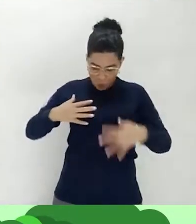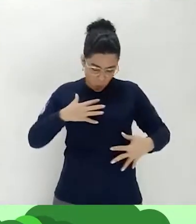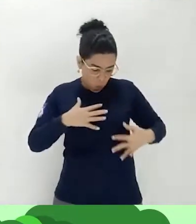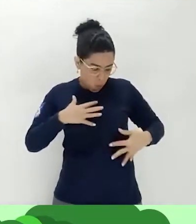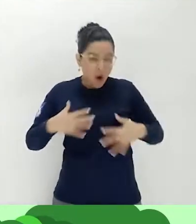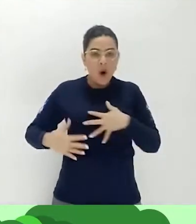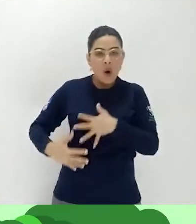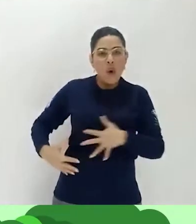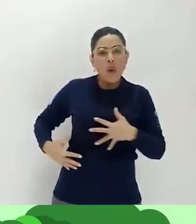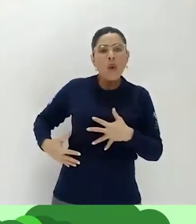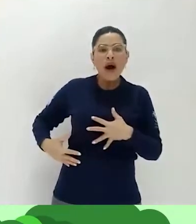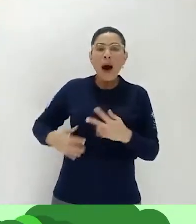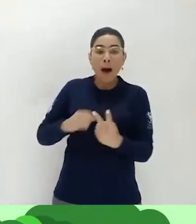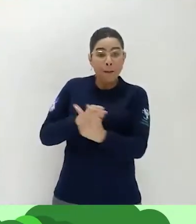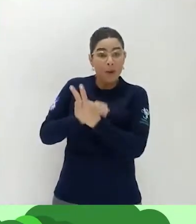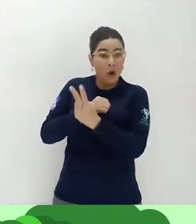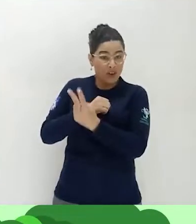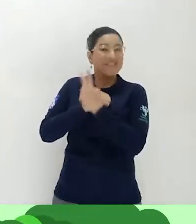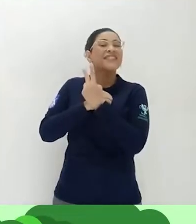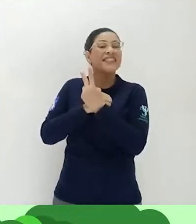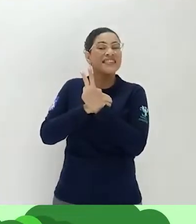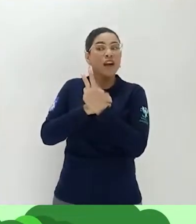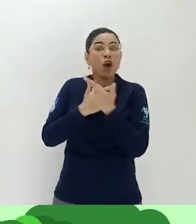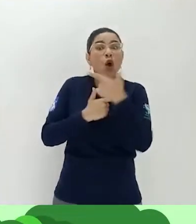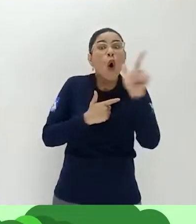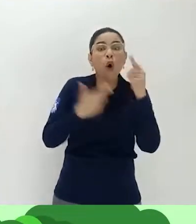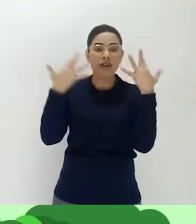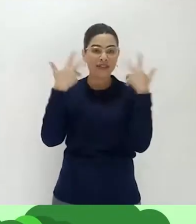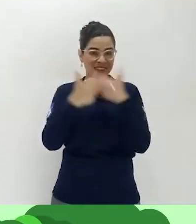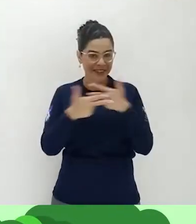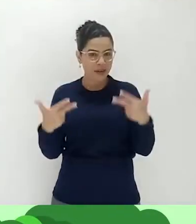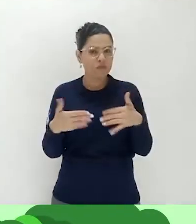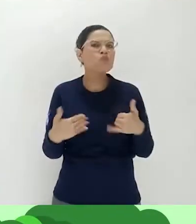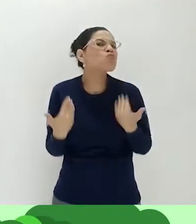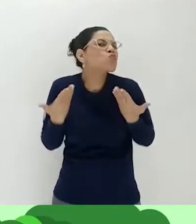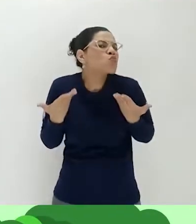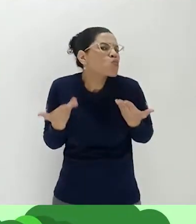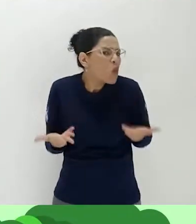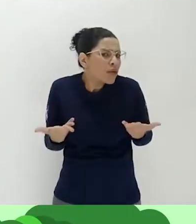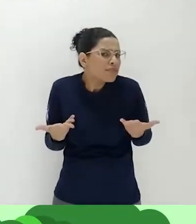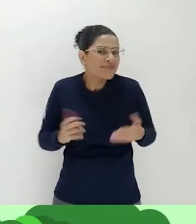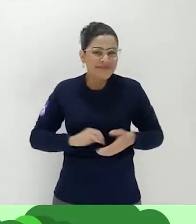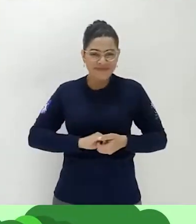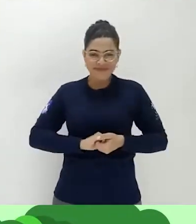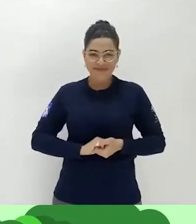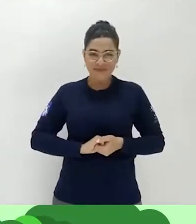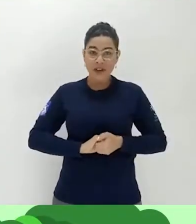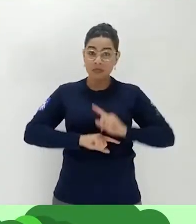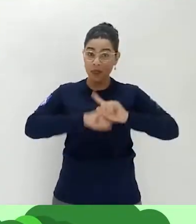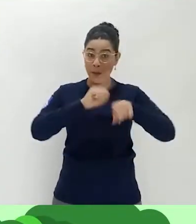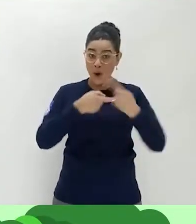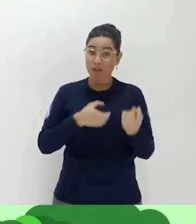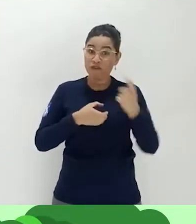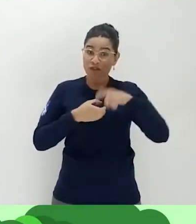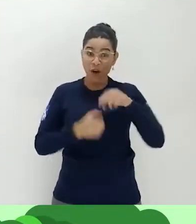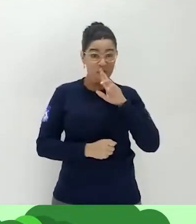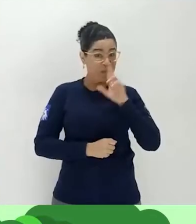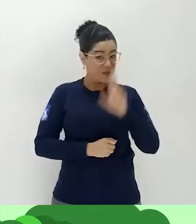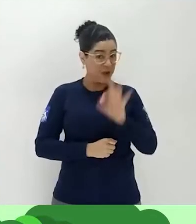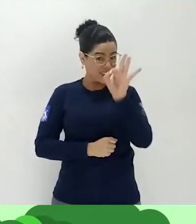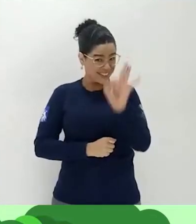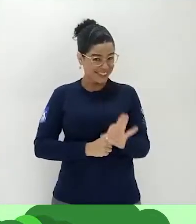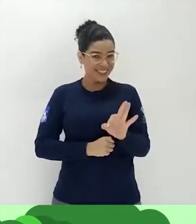animais mais selvagens. Que animal é esse? Daqui a pouco eu volto com a resposta.